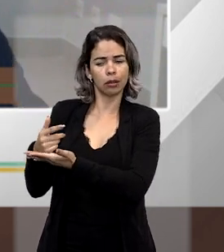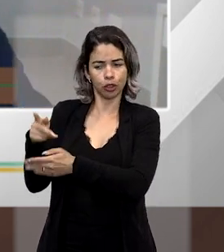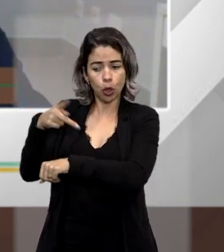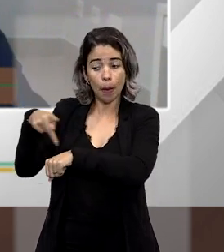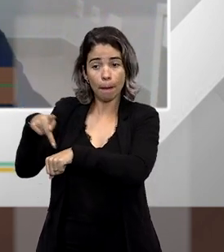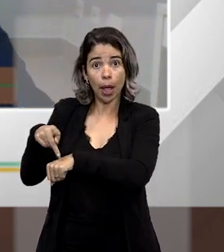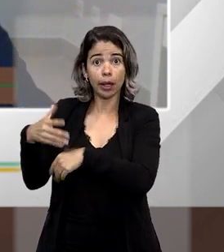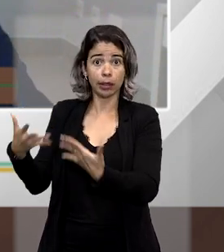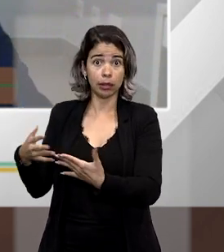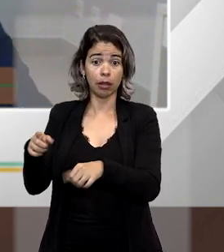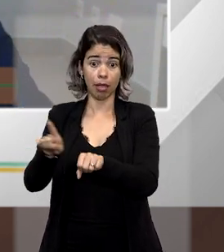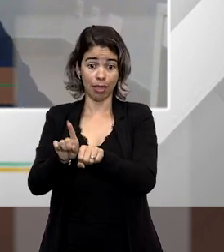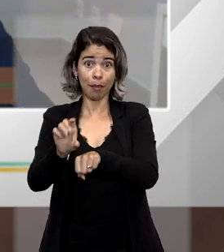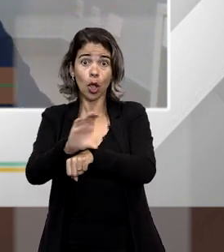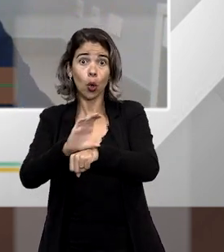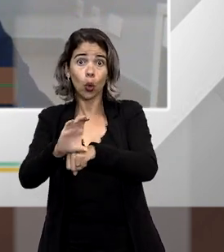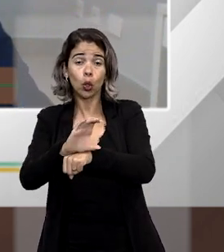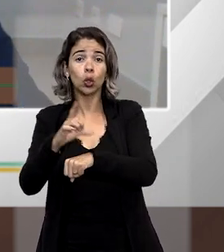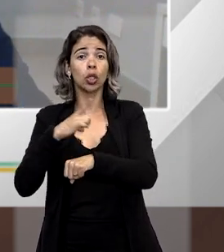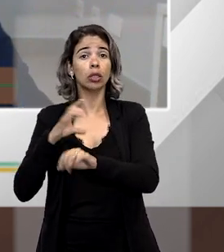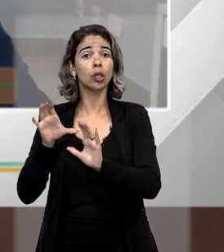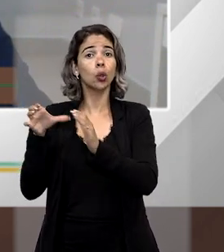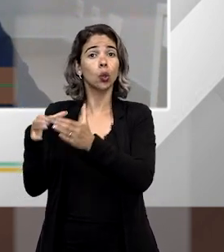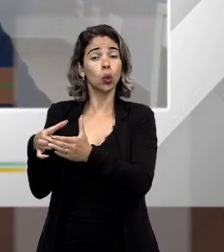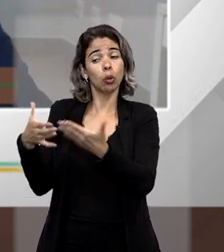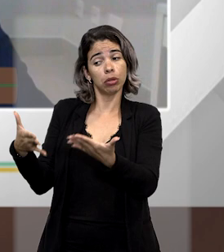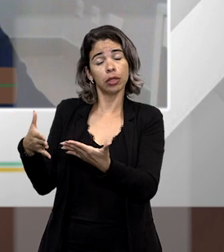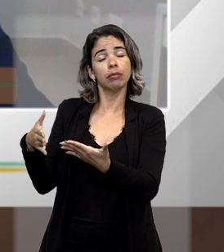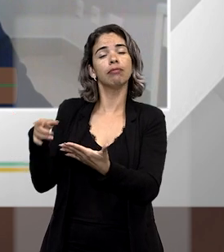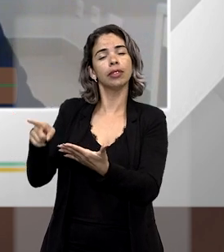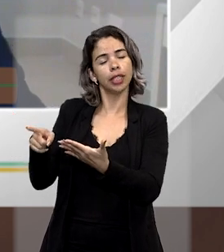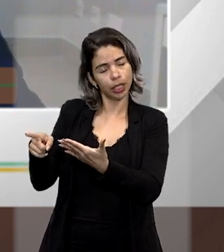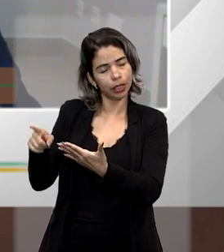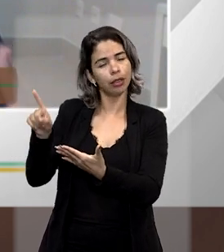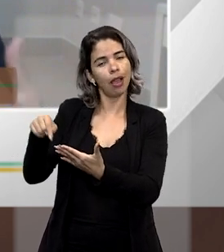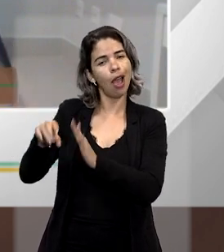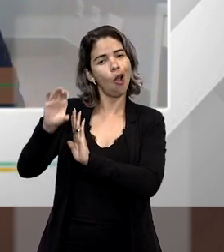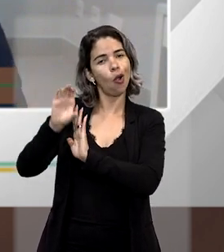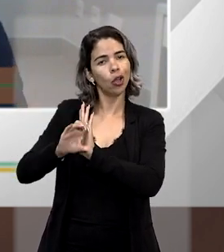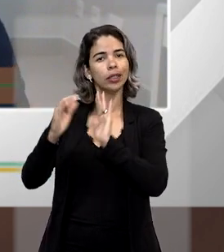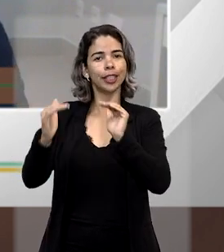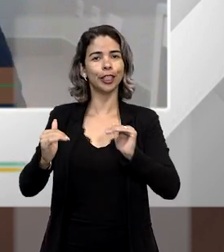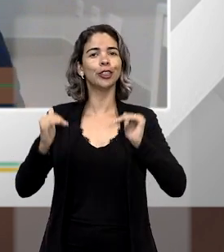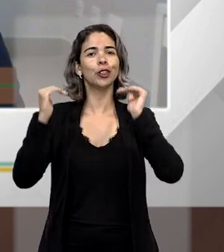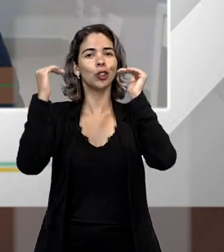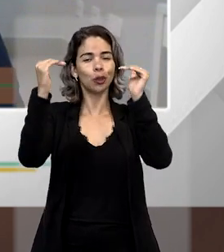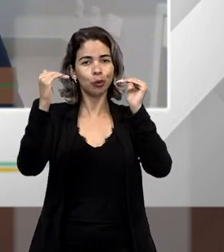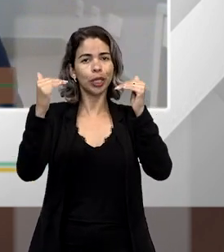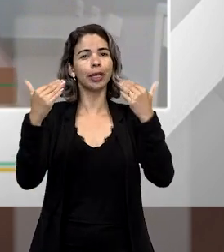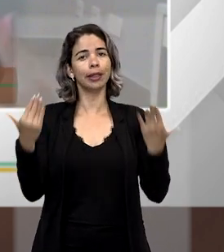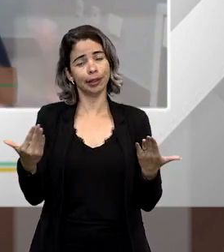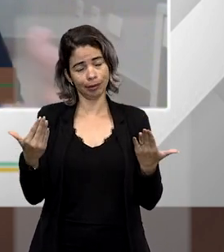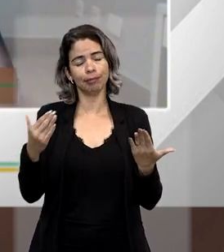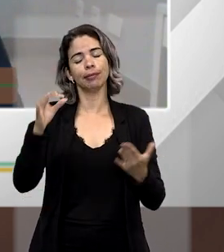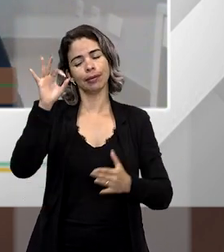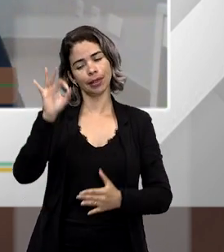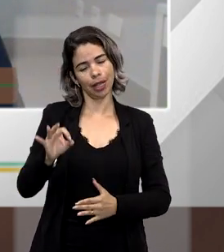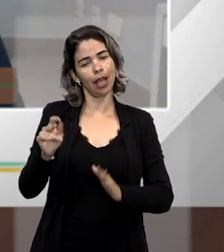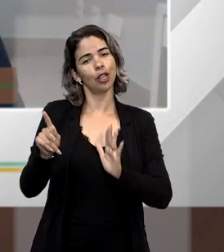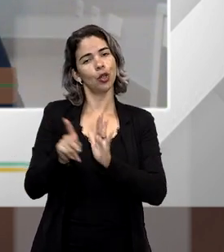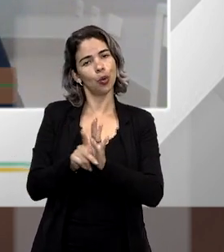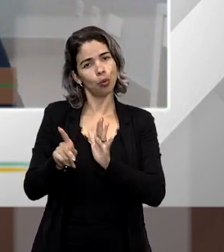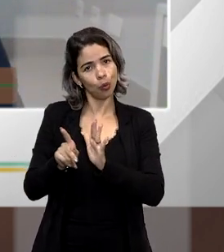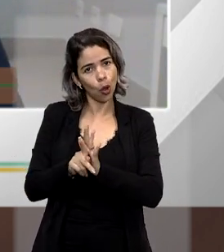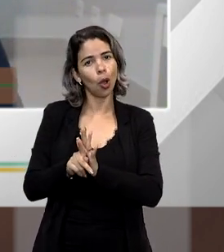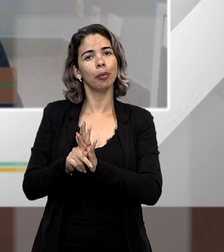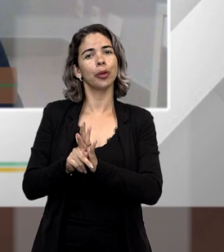constituição de uma força de forças armadas. Isso tudo é o que está em torno do conceito de soberania caro demais, é claro,